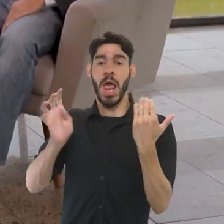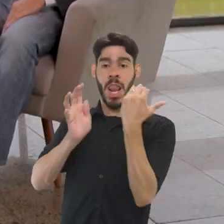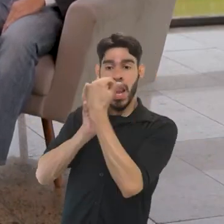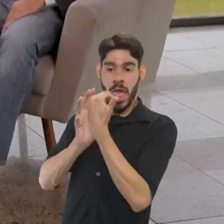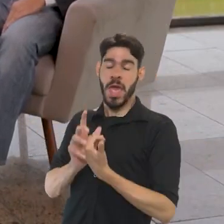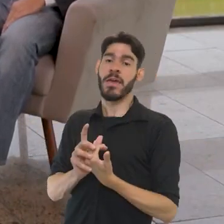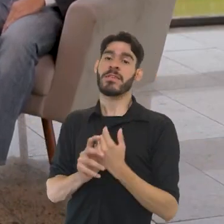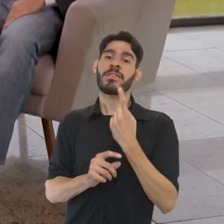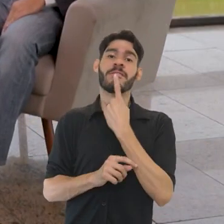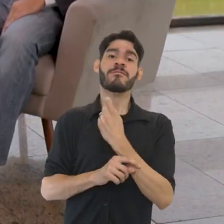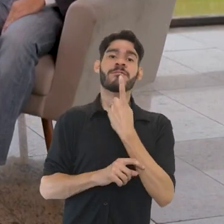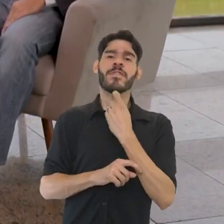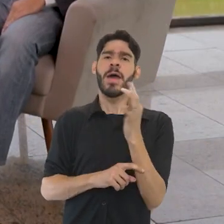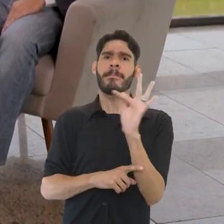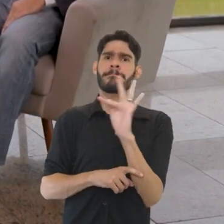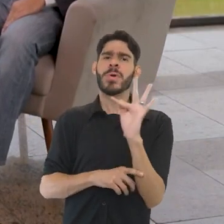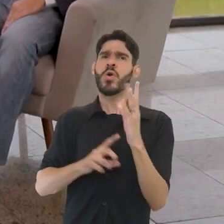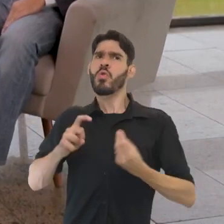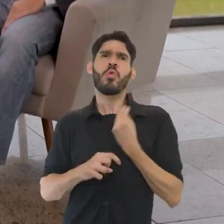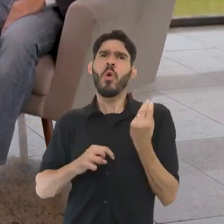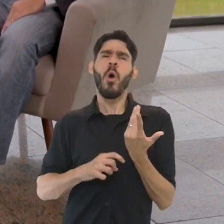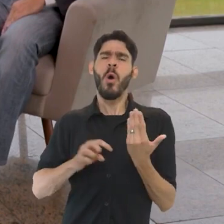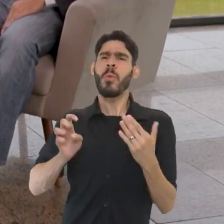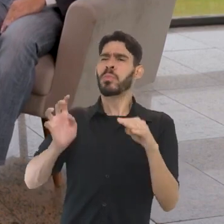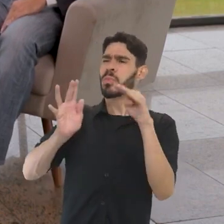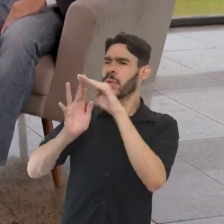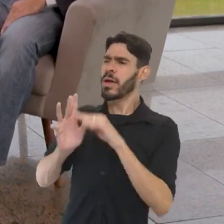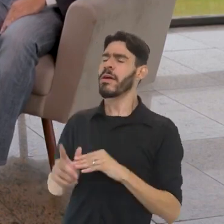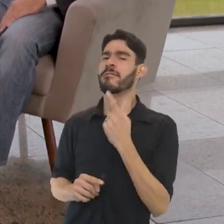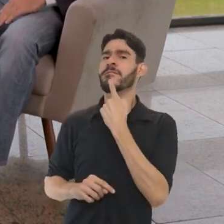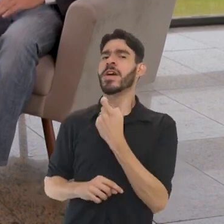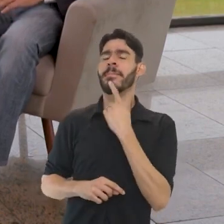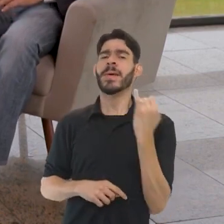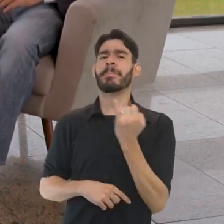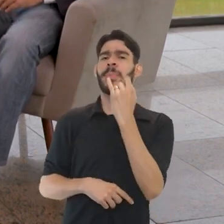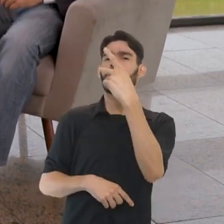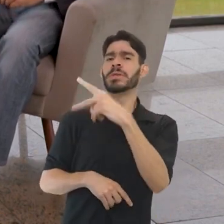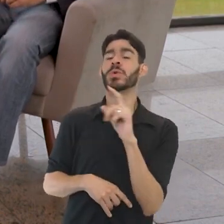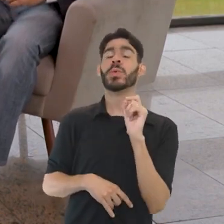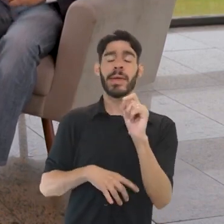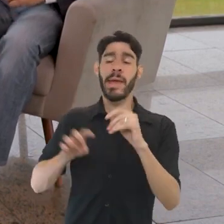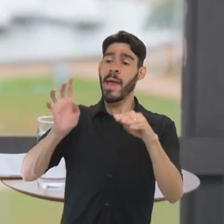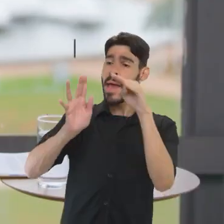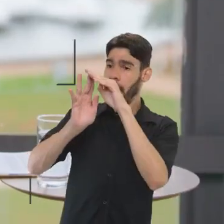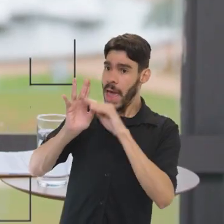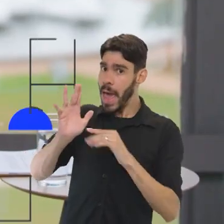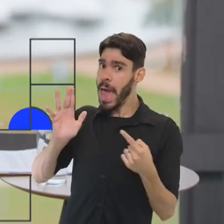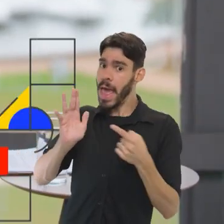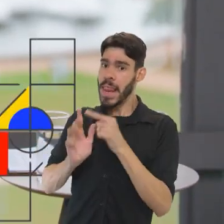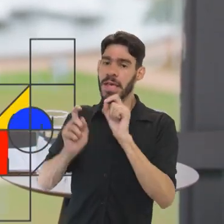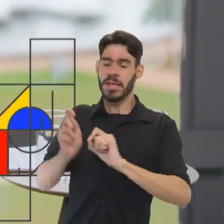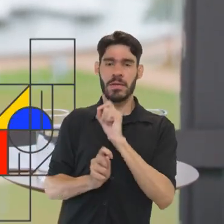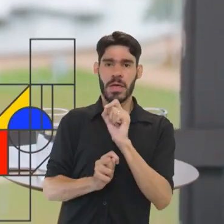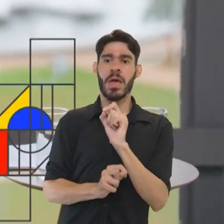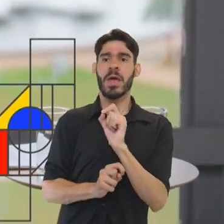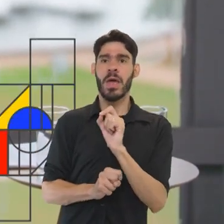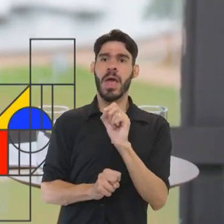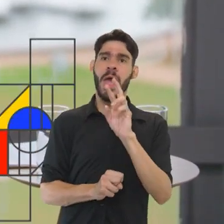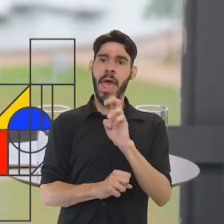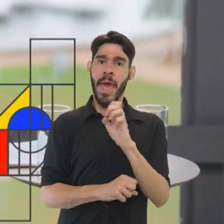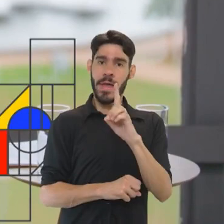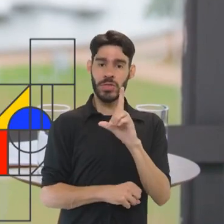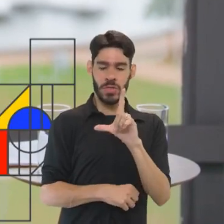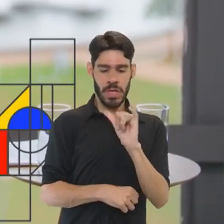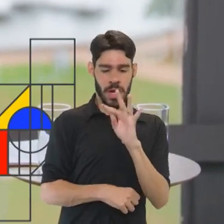Lista Vermelha em fevereiro desse ano. Como é que funciona essa Lista Vermelha? Qual é a importância dela? Exatamente. A Lista Vermelha, também denominada